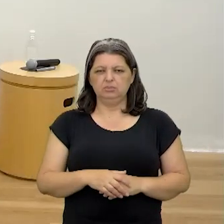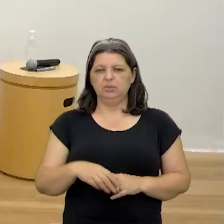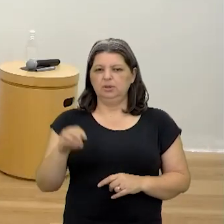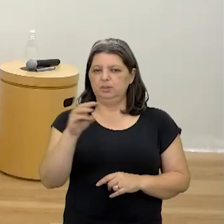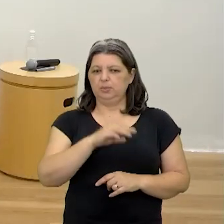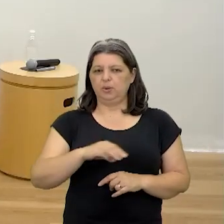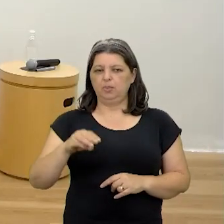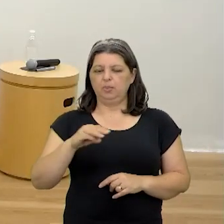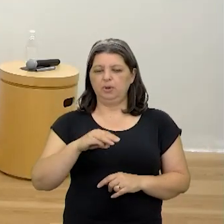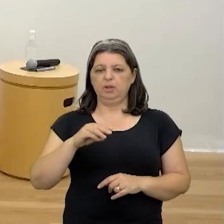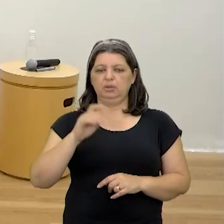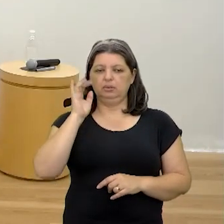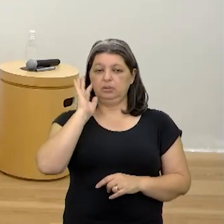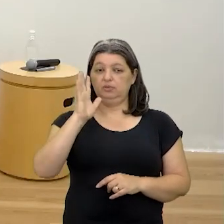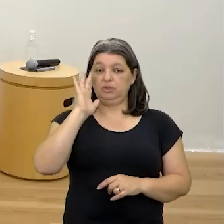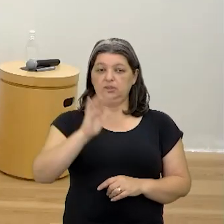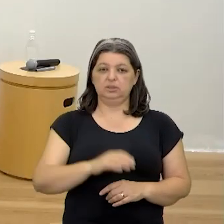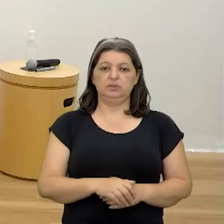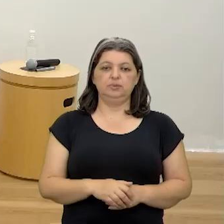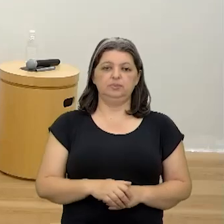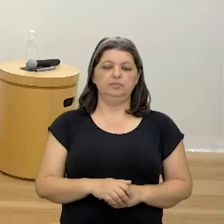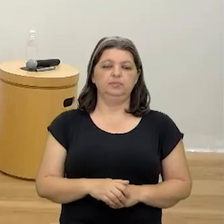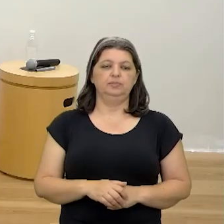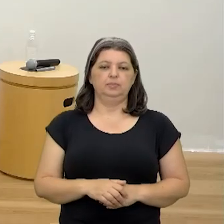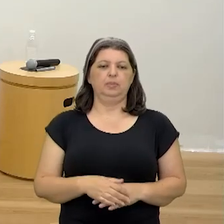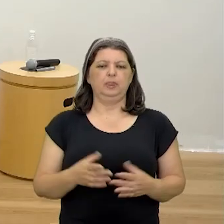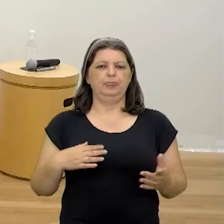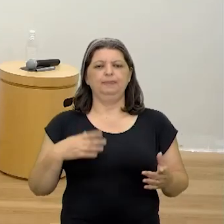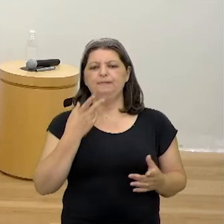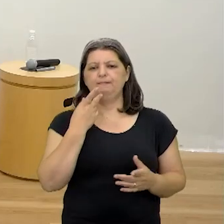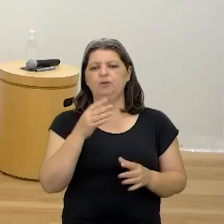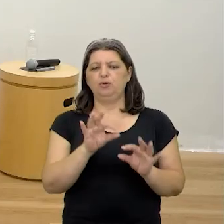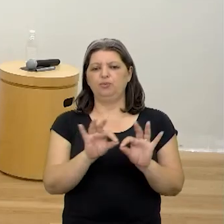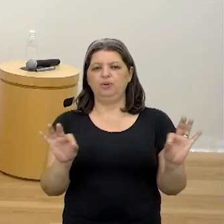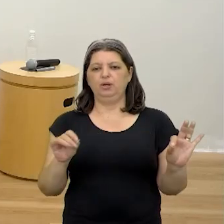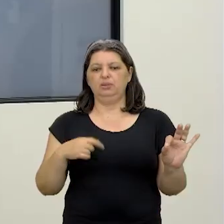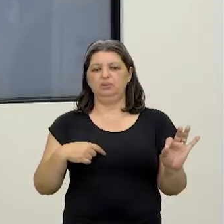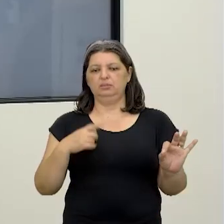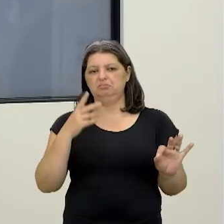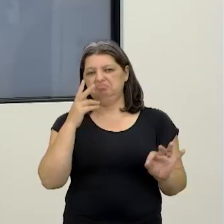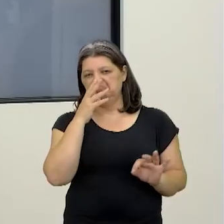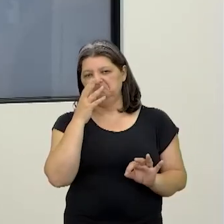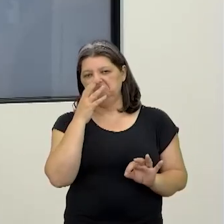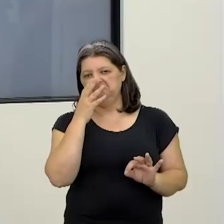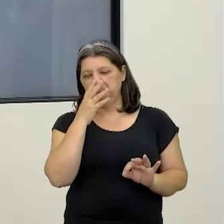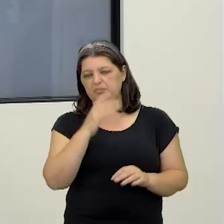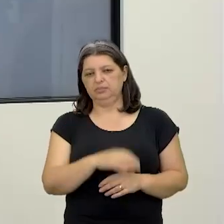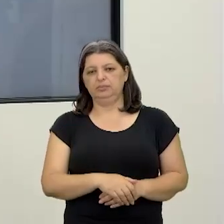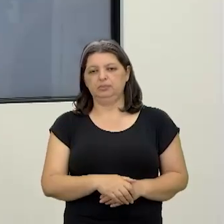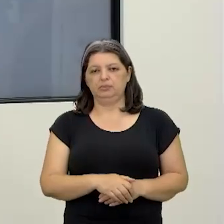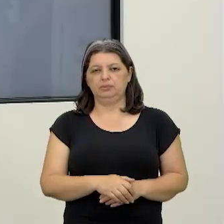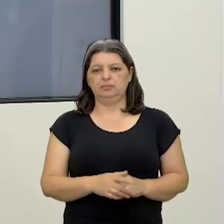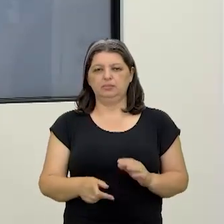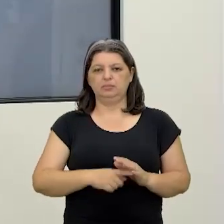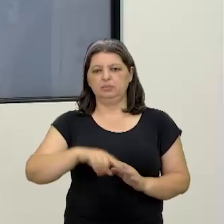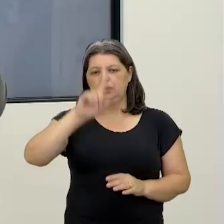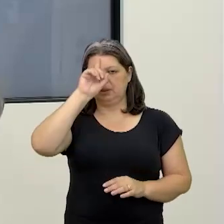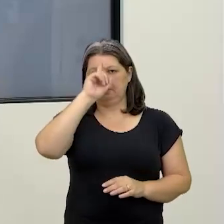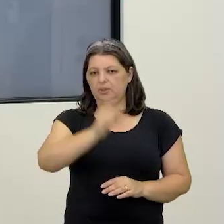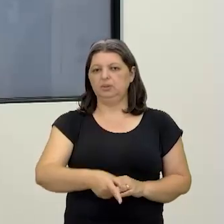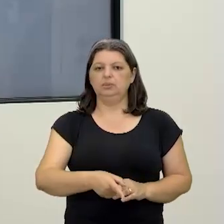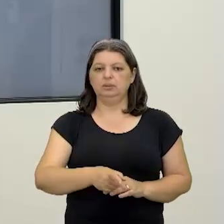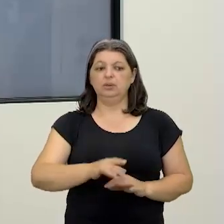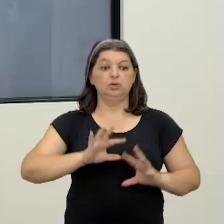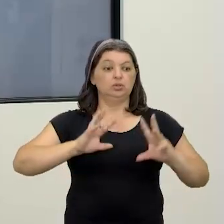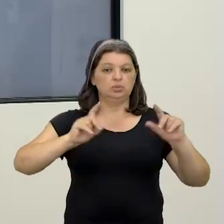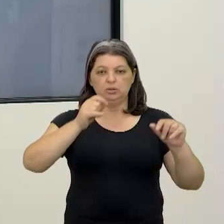momento Cabeção. Está lá em Milhão Fernandes. O Milhão Fernandes, ele falou uma vez uma frase que eu achei brilhante. Ele fez assim, dei uma ordem e todo